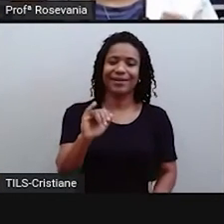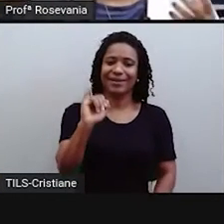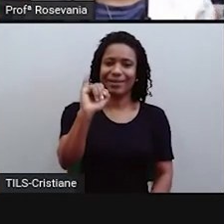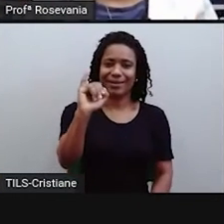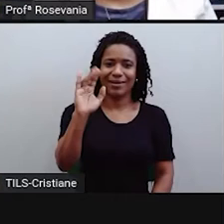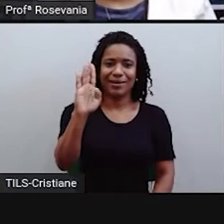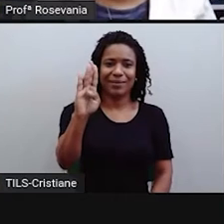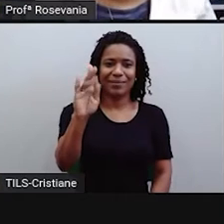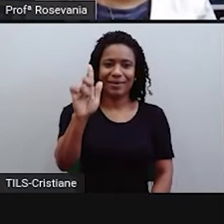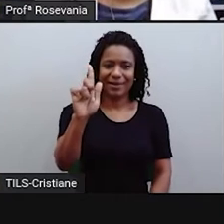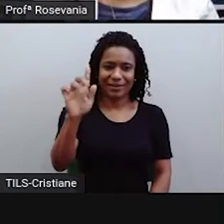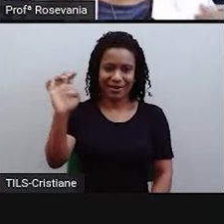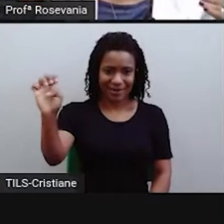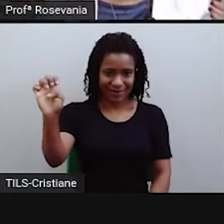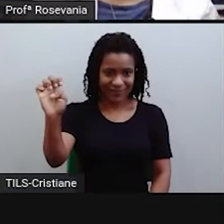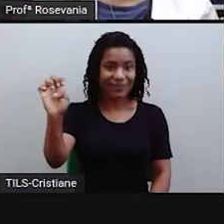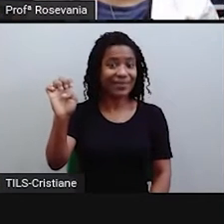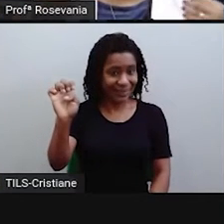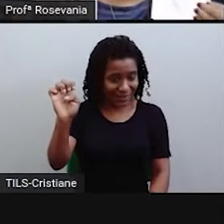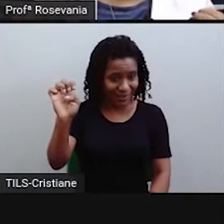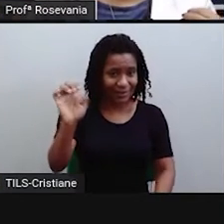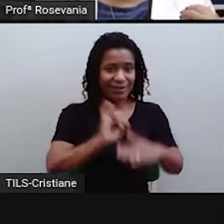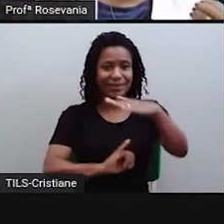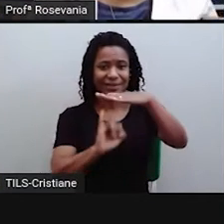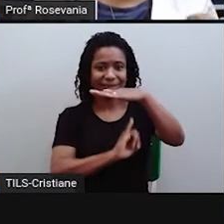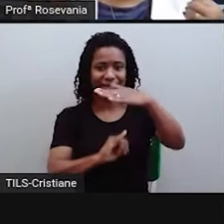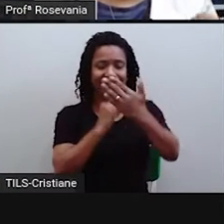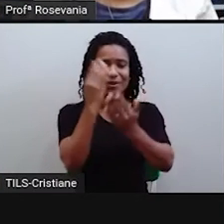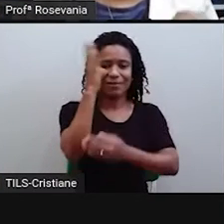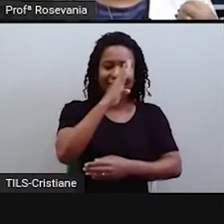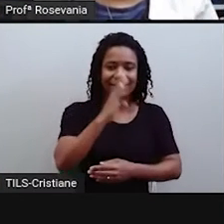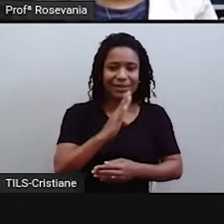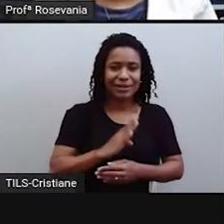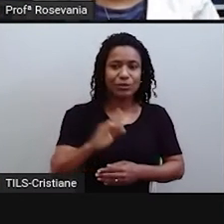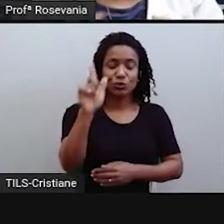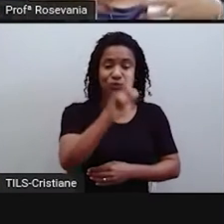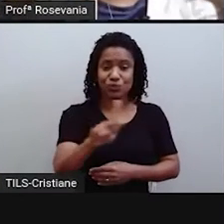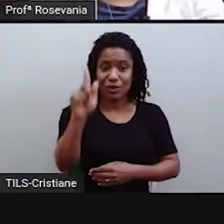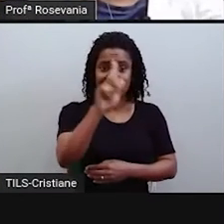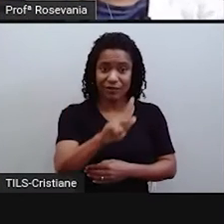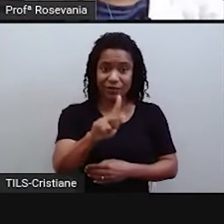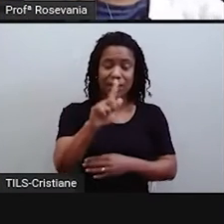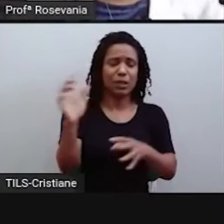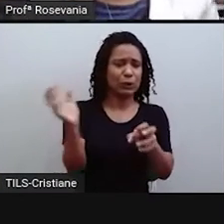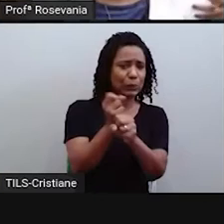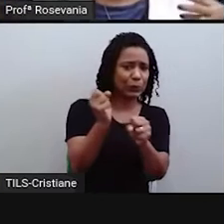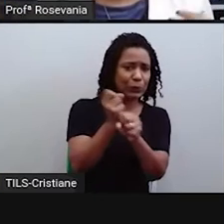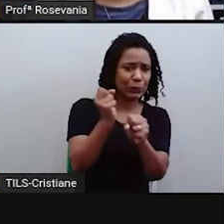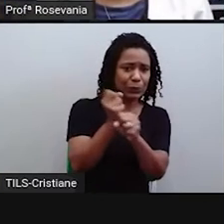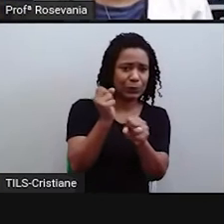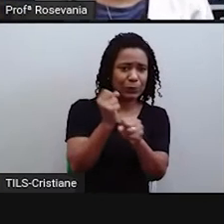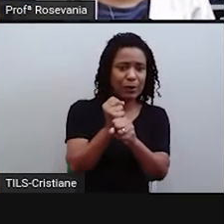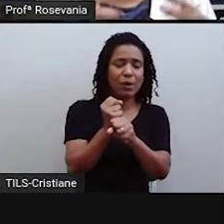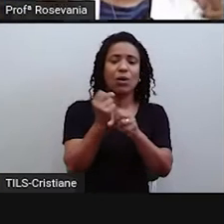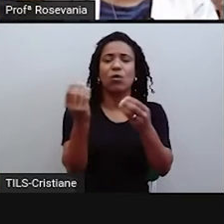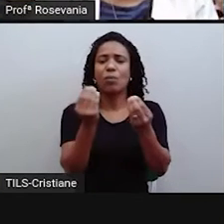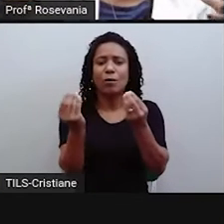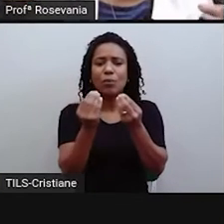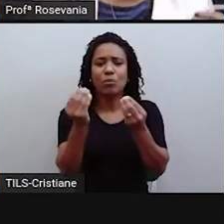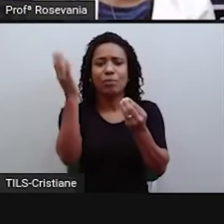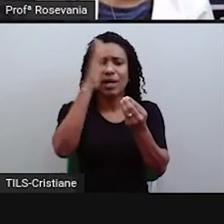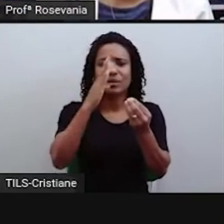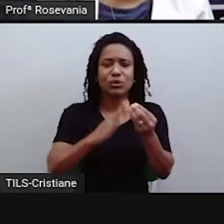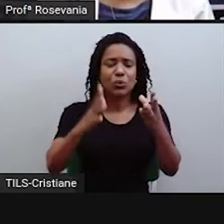de Geografias e Estatísticas. É esse órgão que faz o estudo da extensão territorial, da